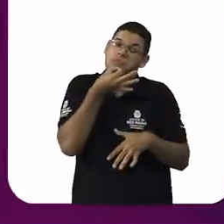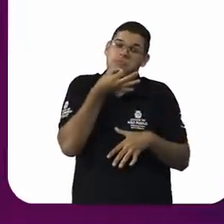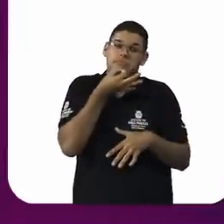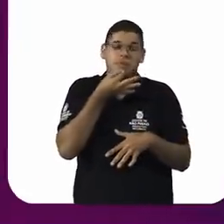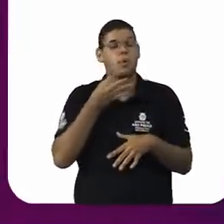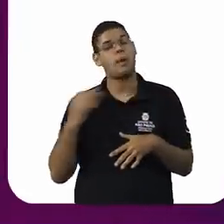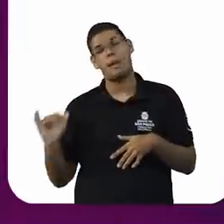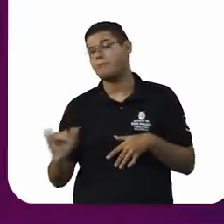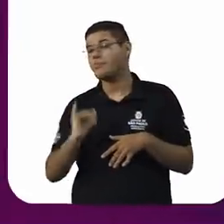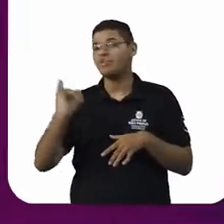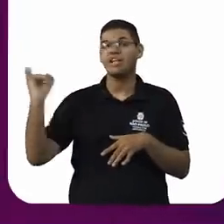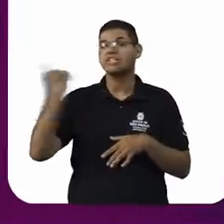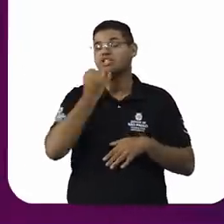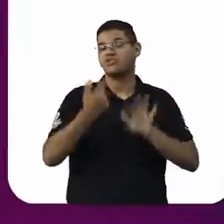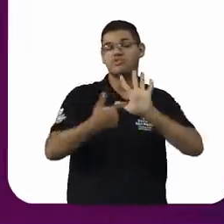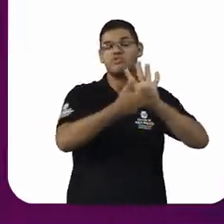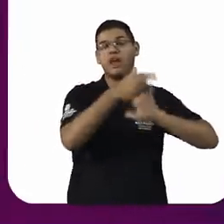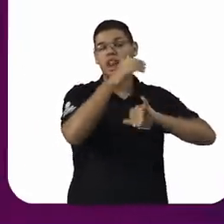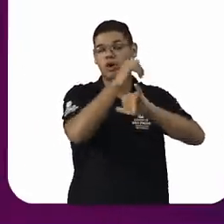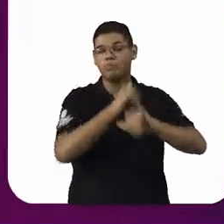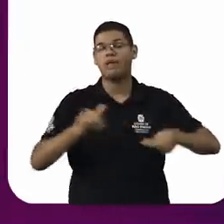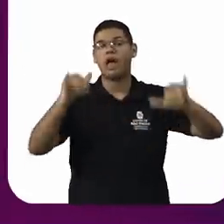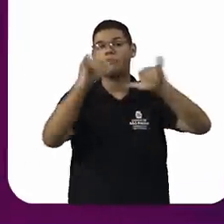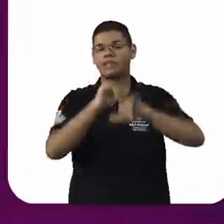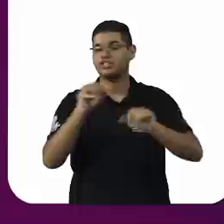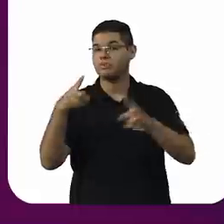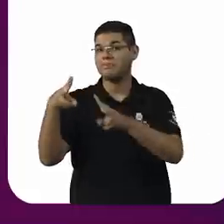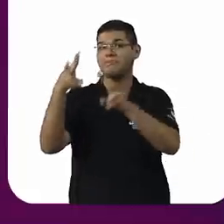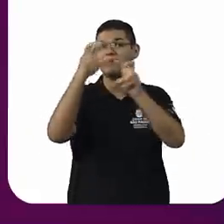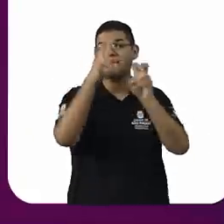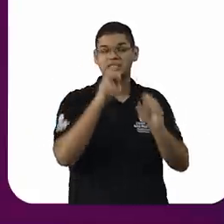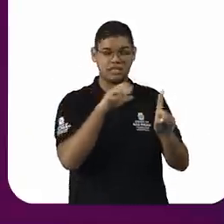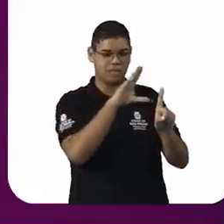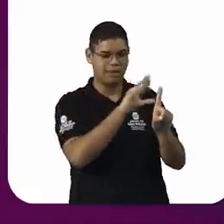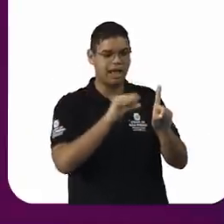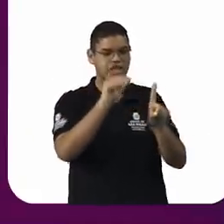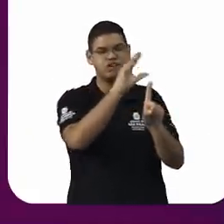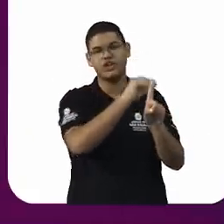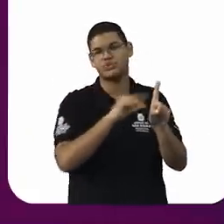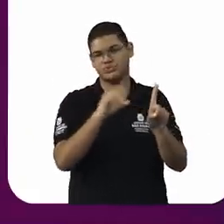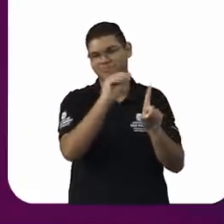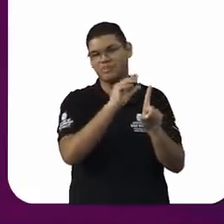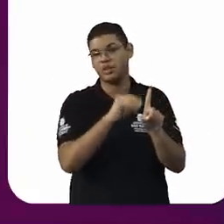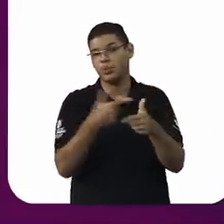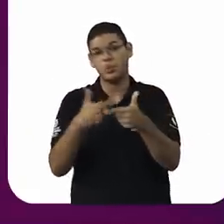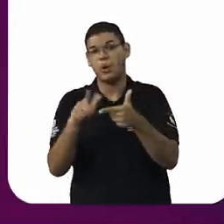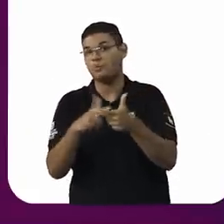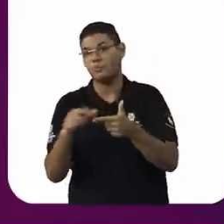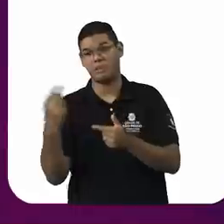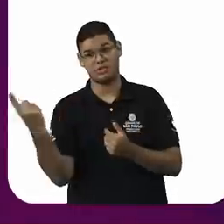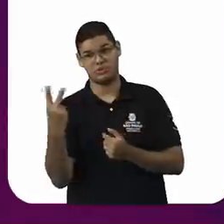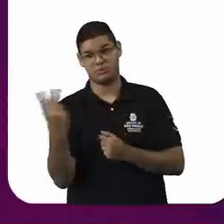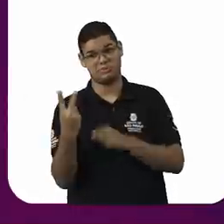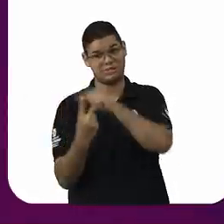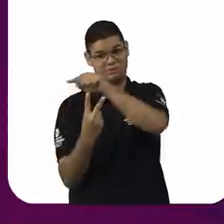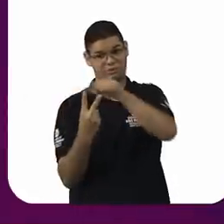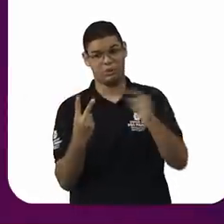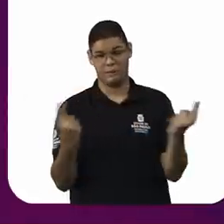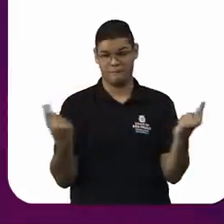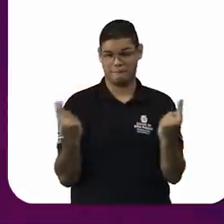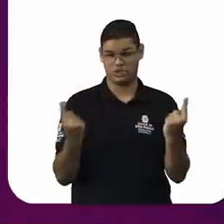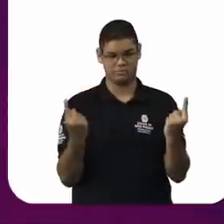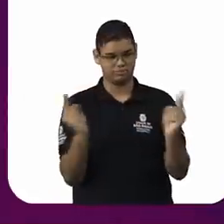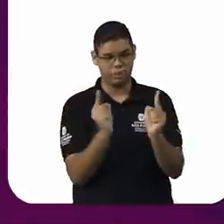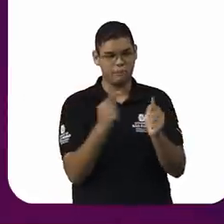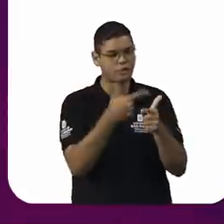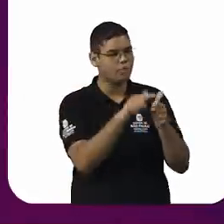quanto o assédio sexual não é um problema entre duas pessoas. É um problema coletivo. Exato. E é engraçado,